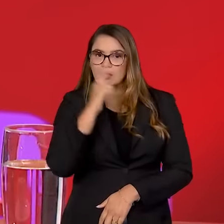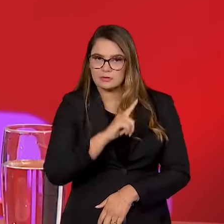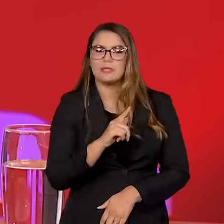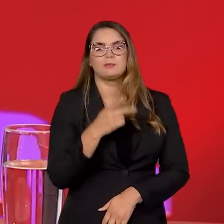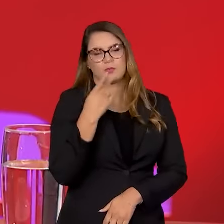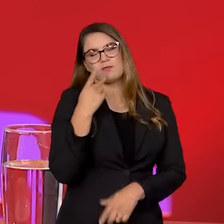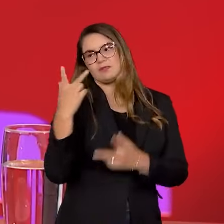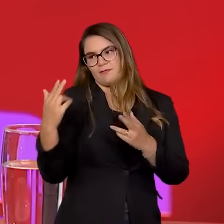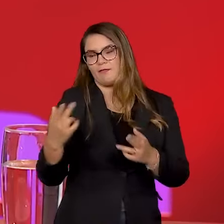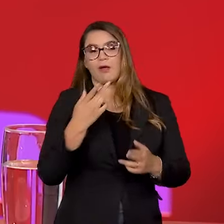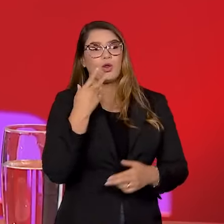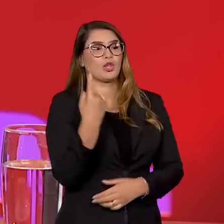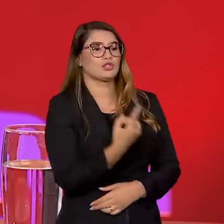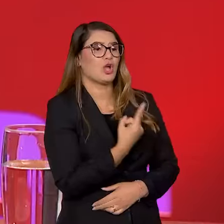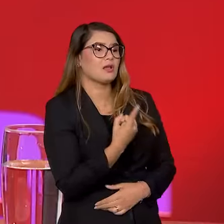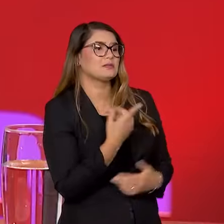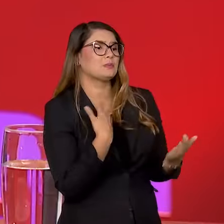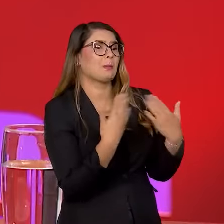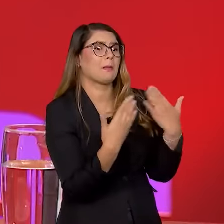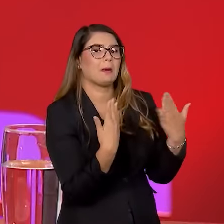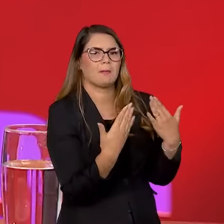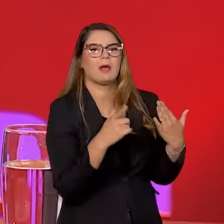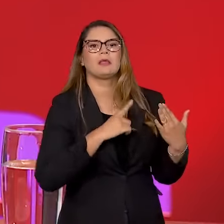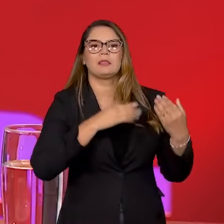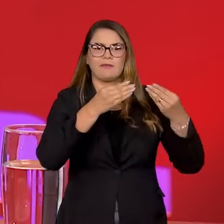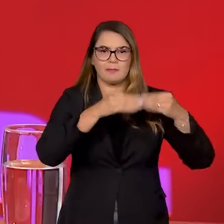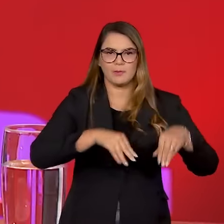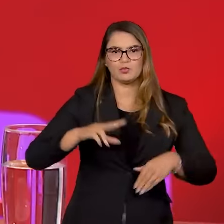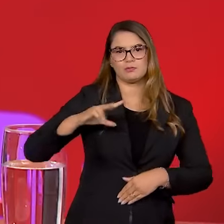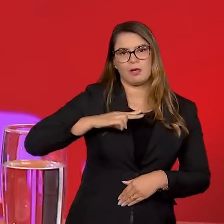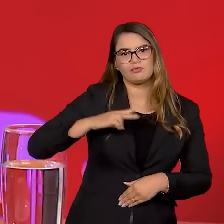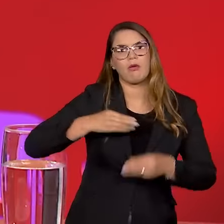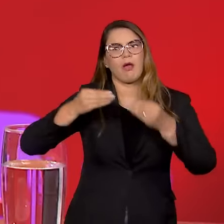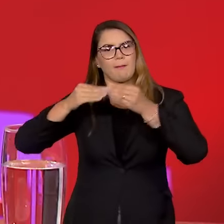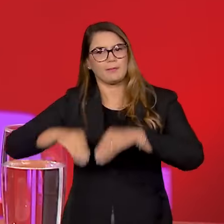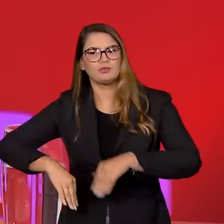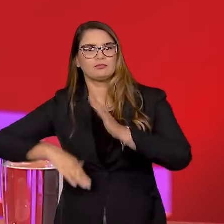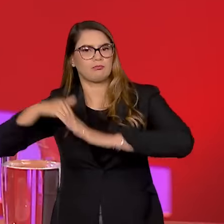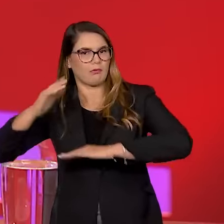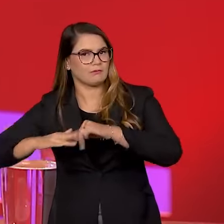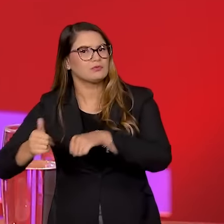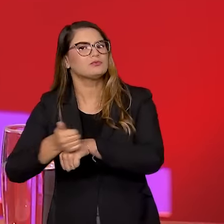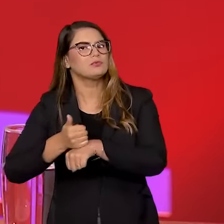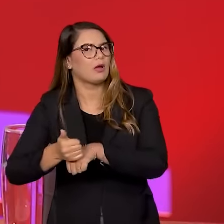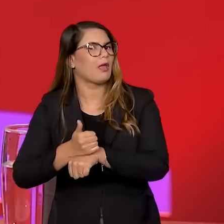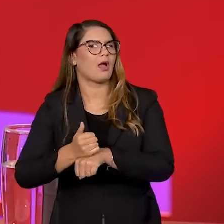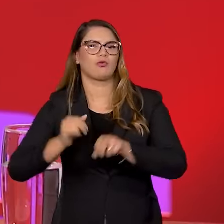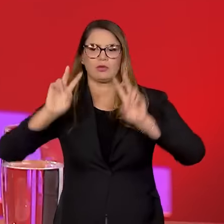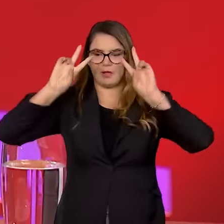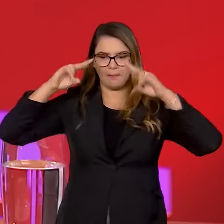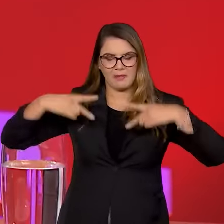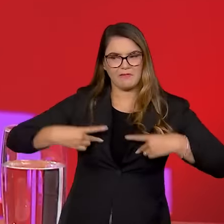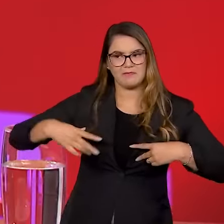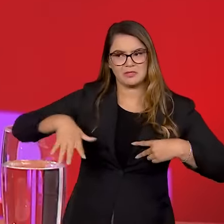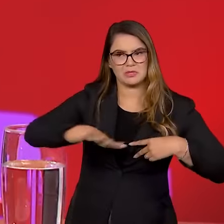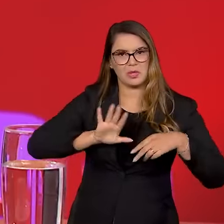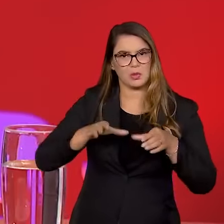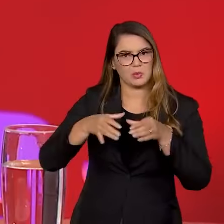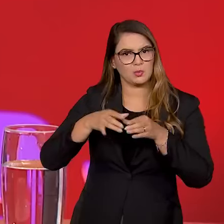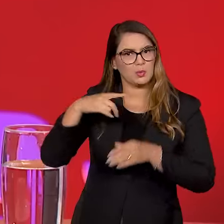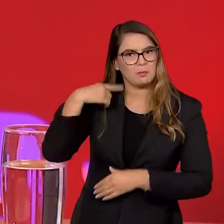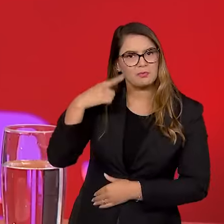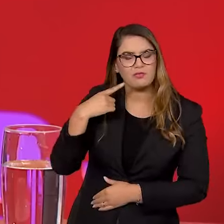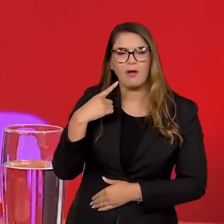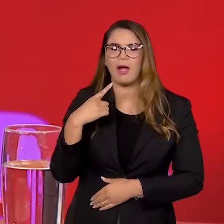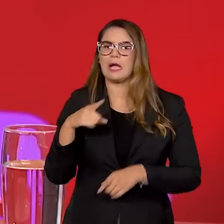deserto, como você falou, para nós mesmos. Tivemos prejuízos pessoais, profissionais. Nós não éramos bem vistos na advocacia, na